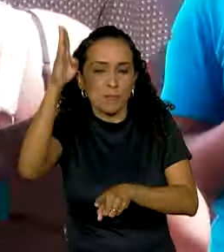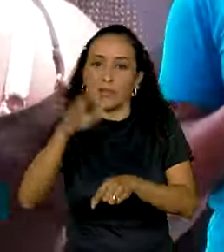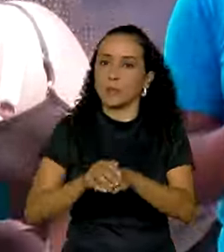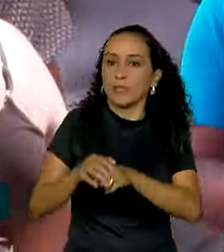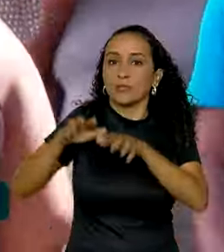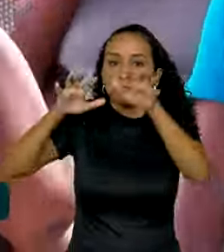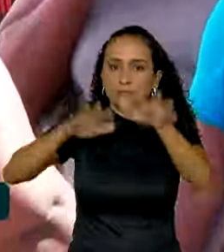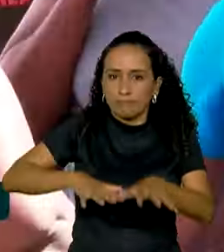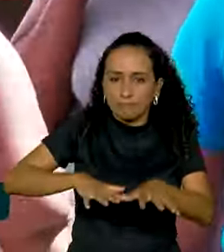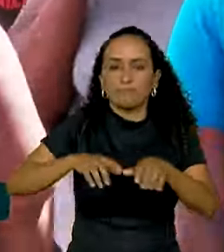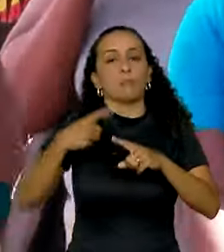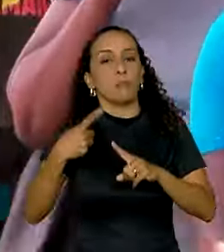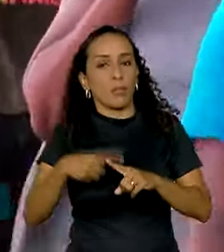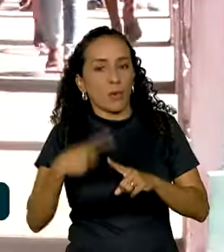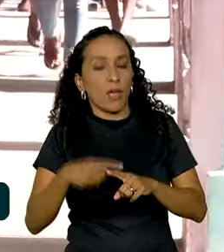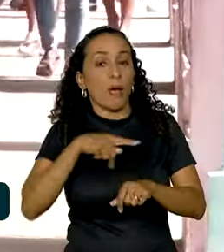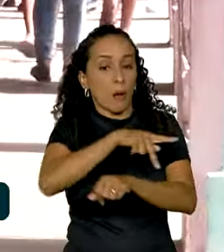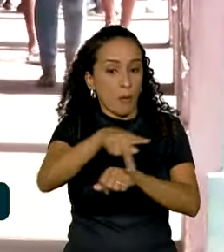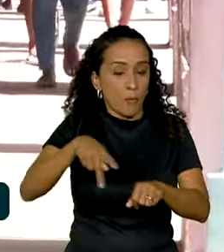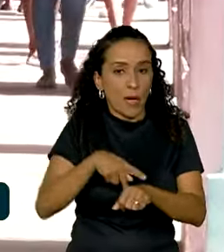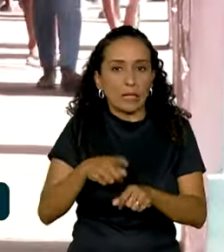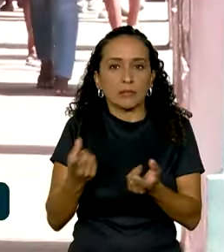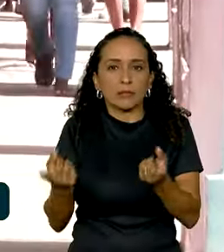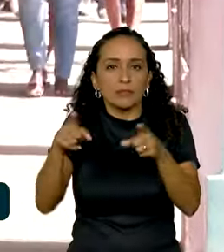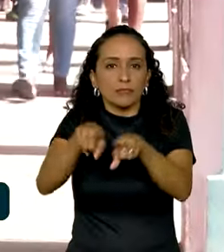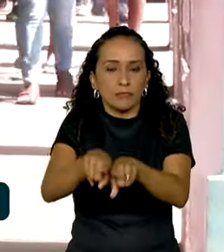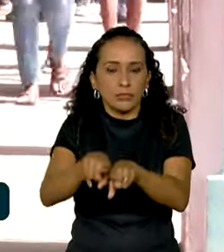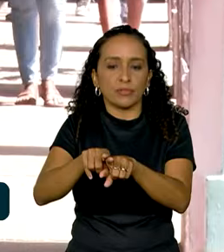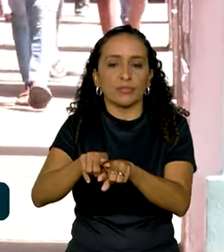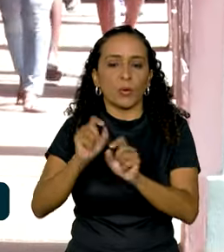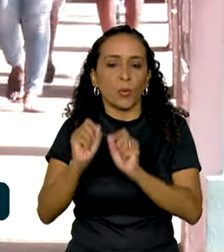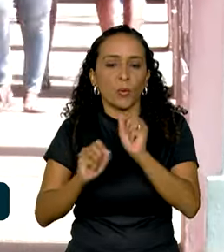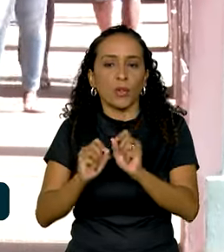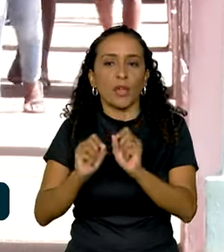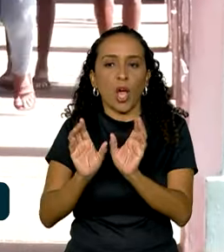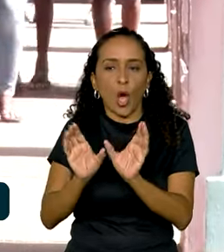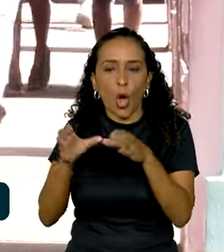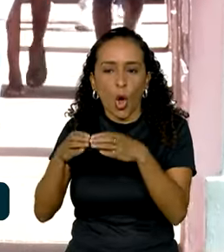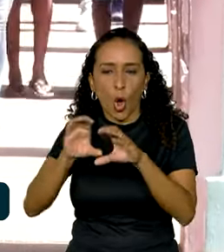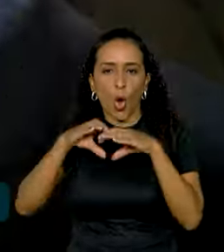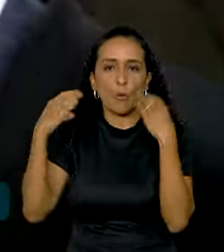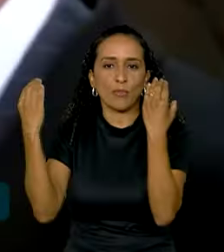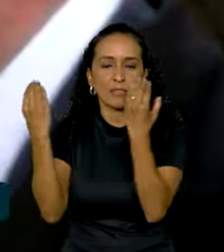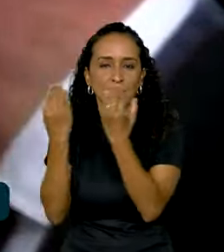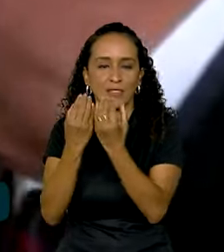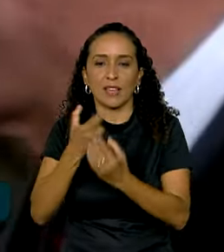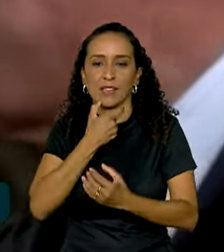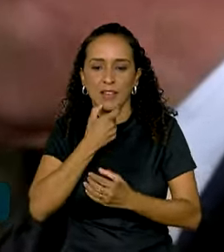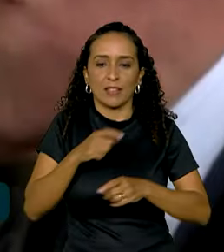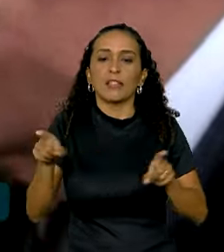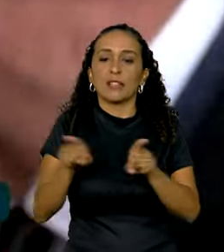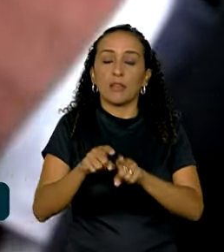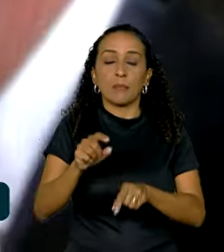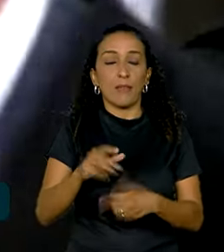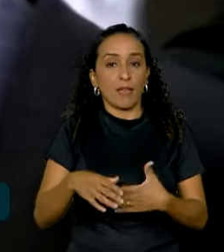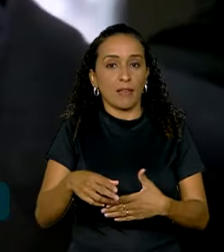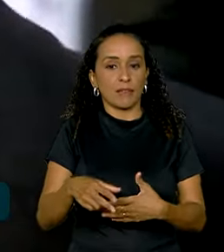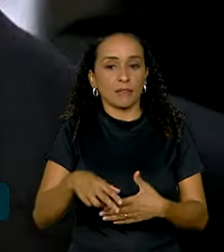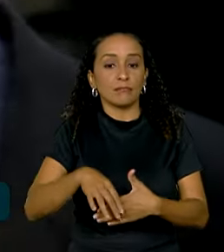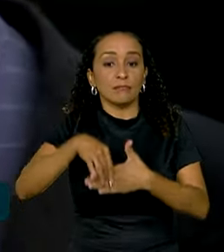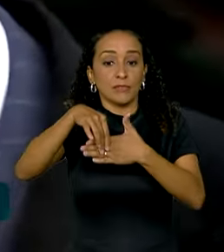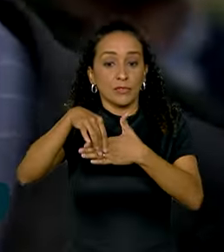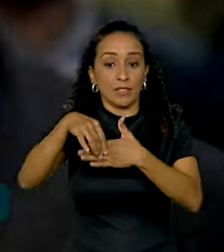Unido. Até porque o país faz parte da Commonwealth, a comunidade britânica, e o chefe de Estado é o